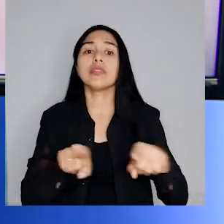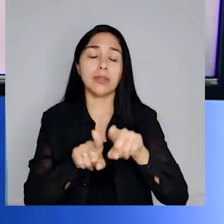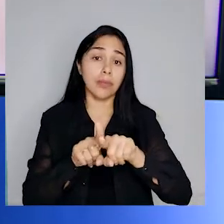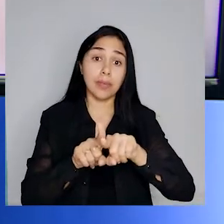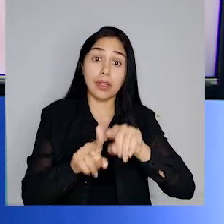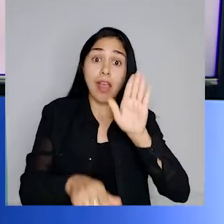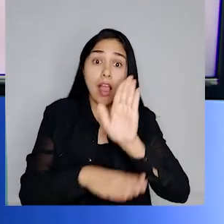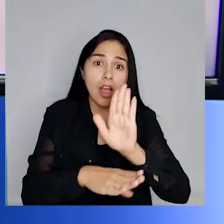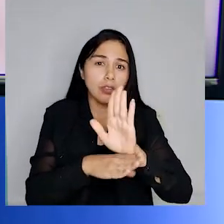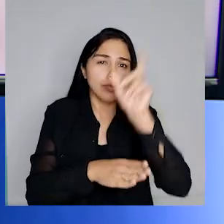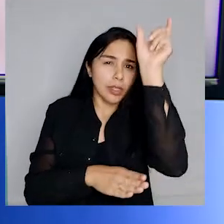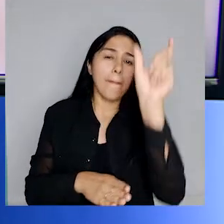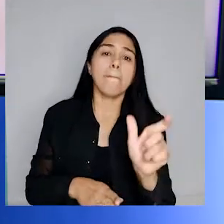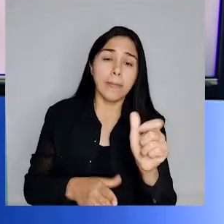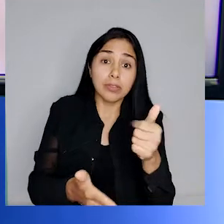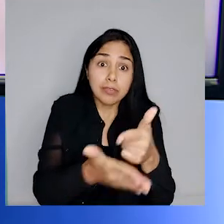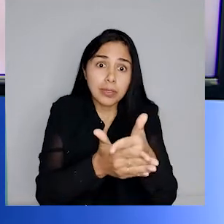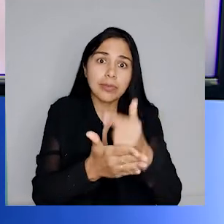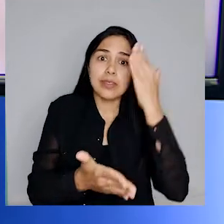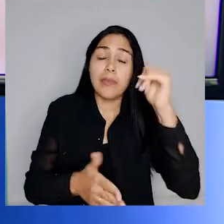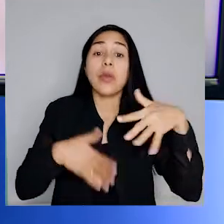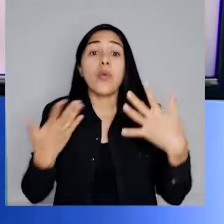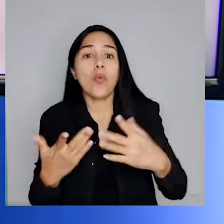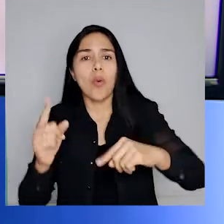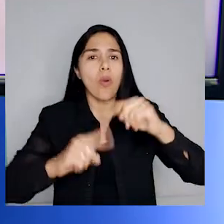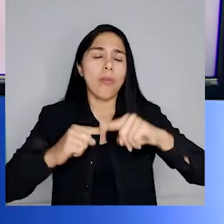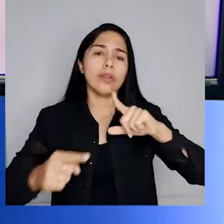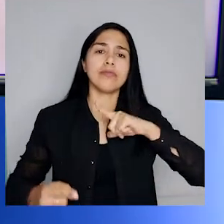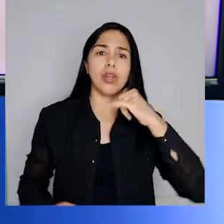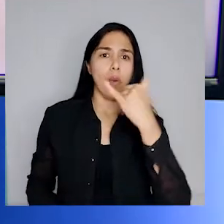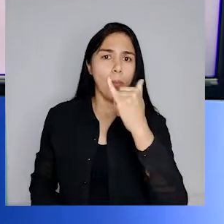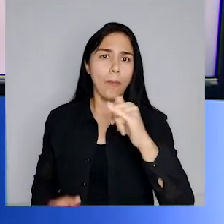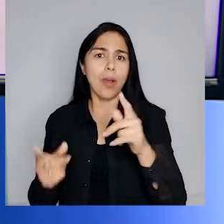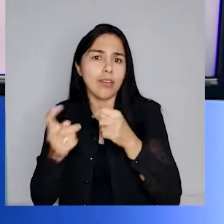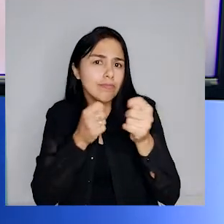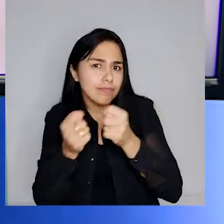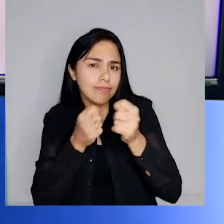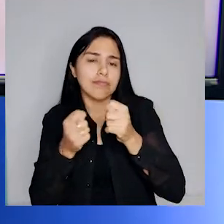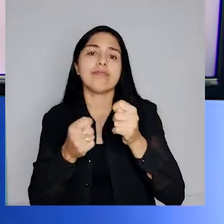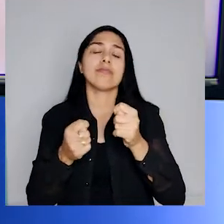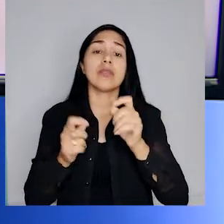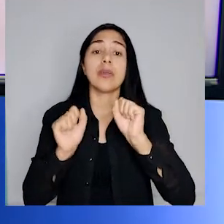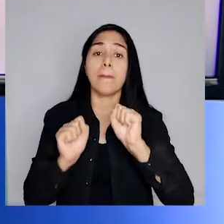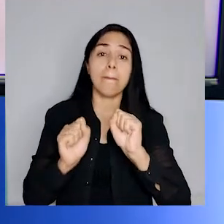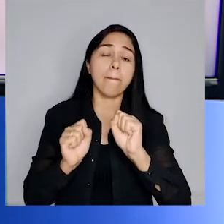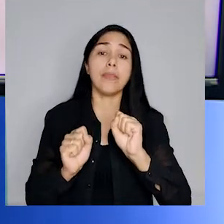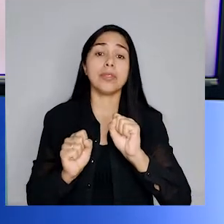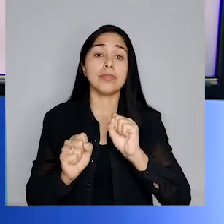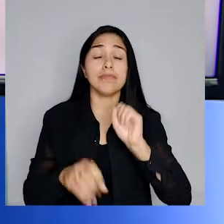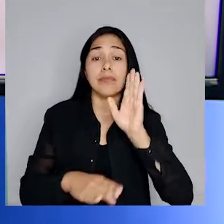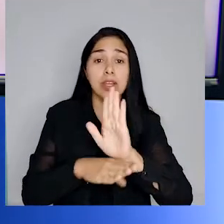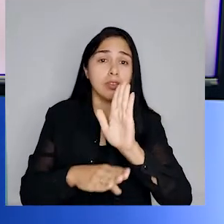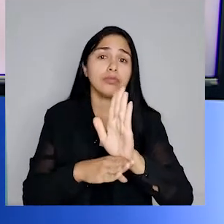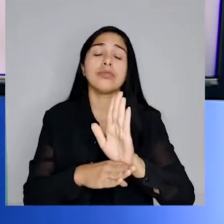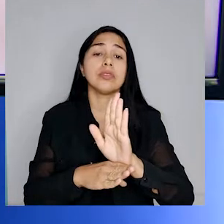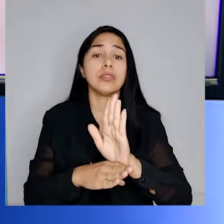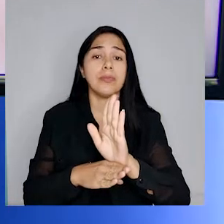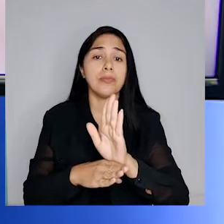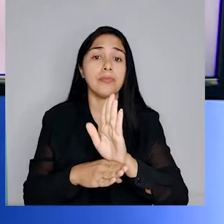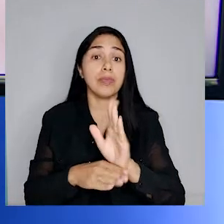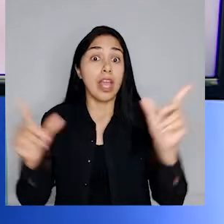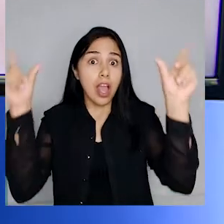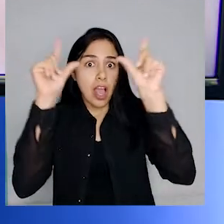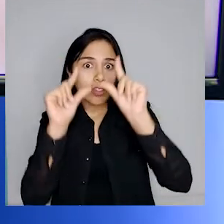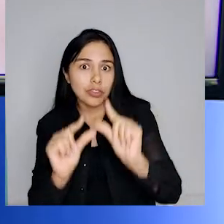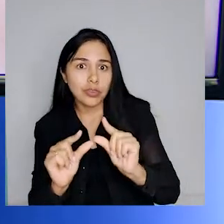por parte do consumidor de produtos energeticamente eficientes e que proporcionem a redução de consumo de energia